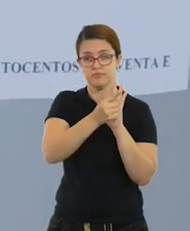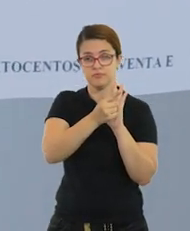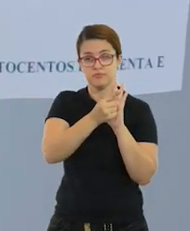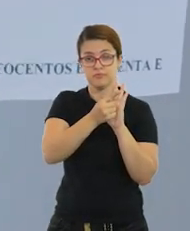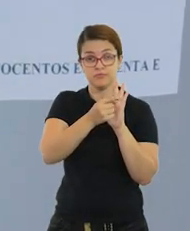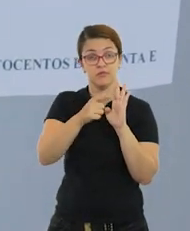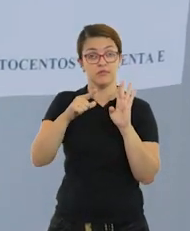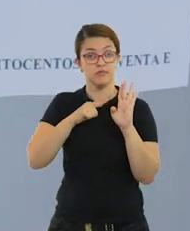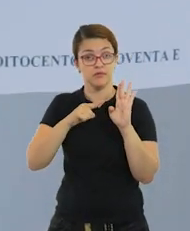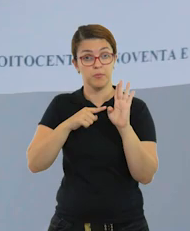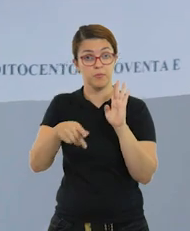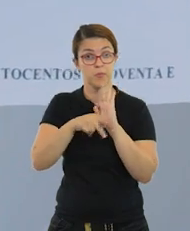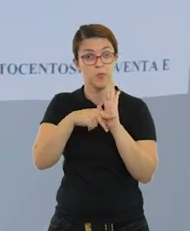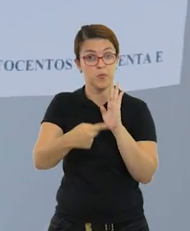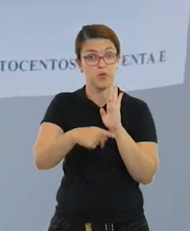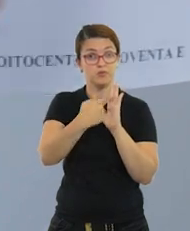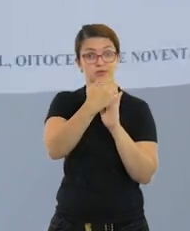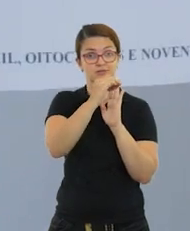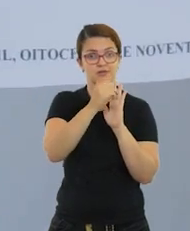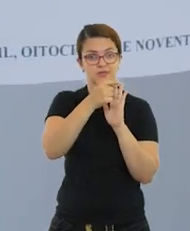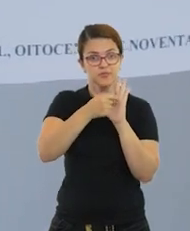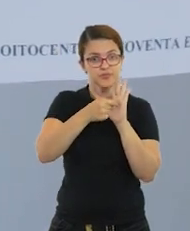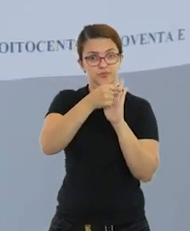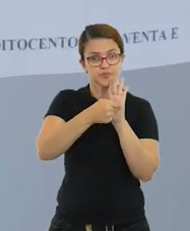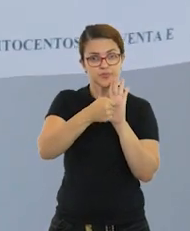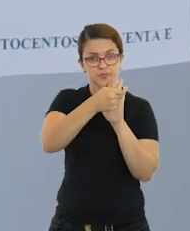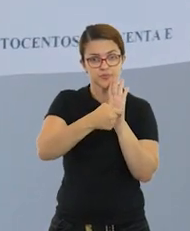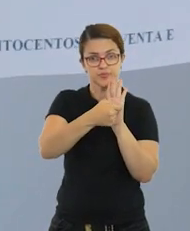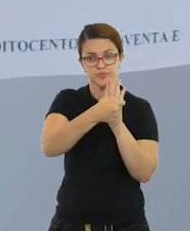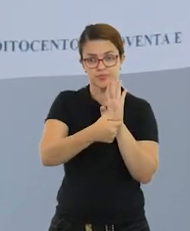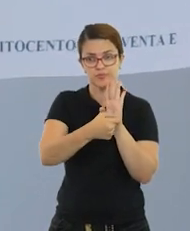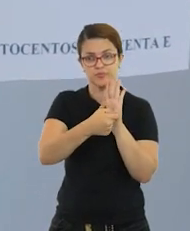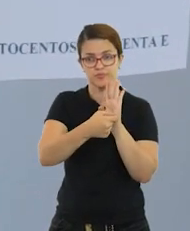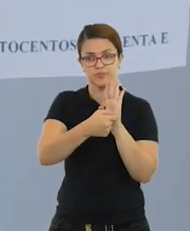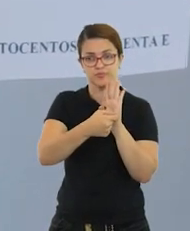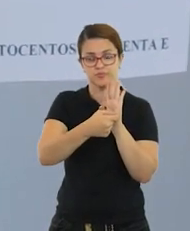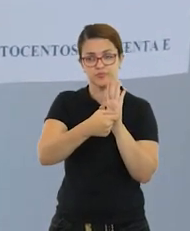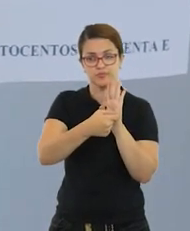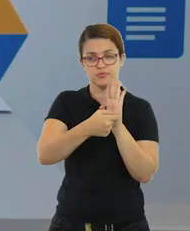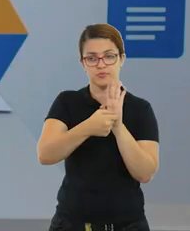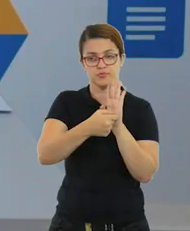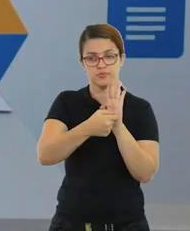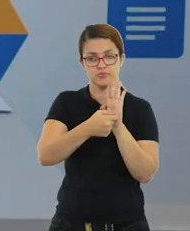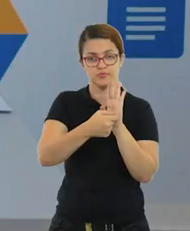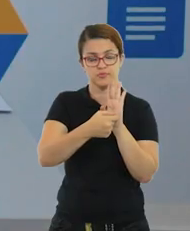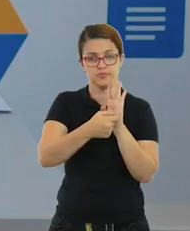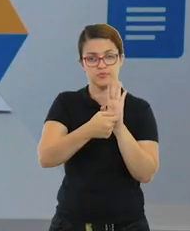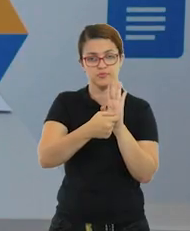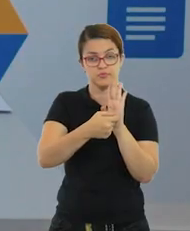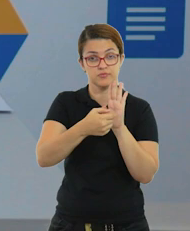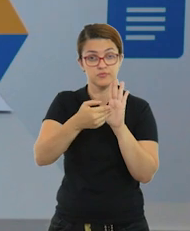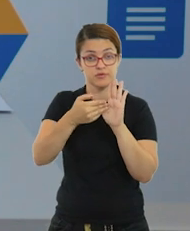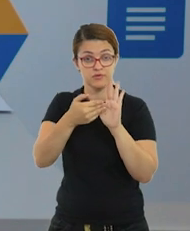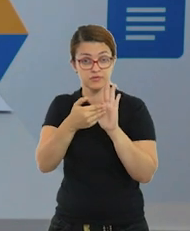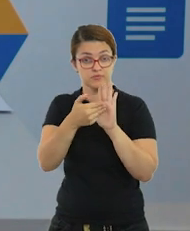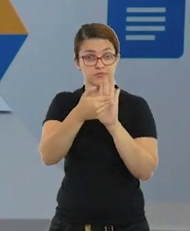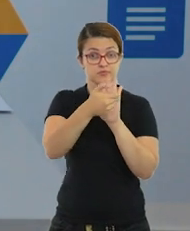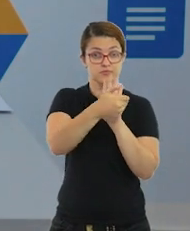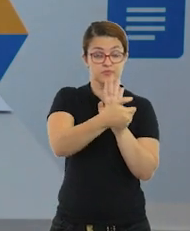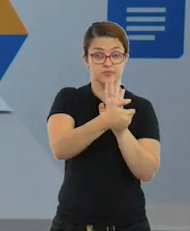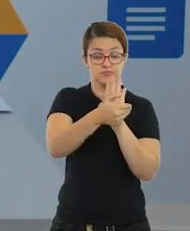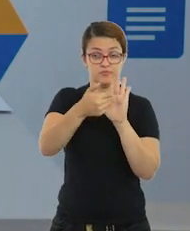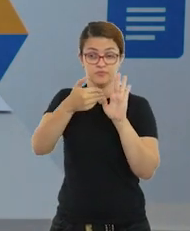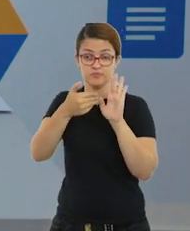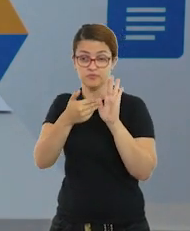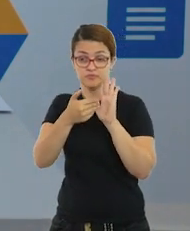as nossas casas decimais. Que a gente vai fazer a leitura desse número da esquerda para a